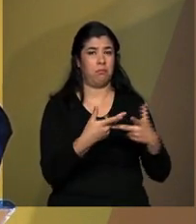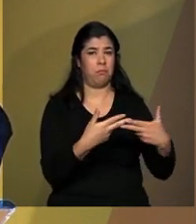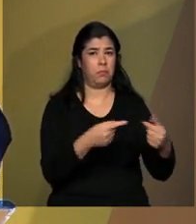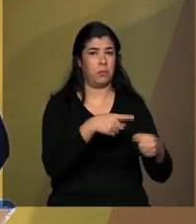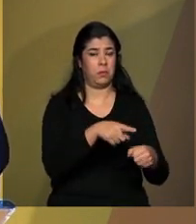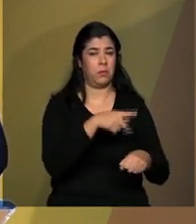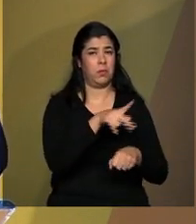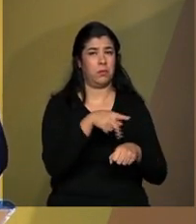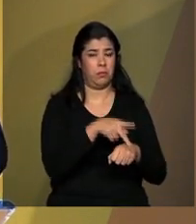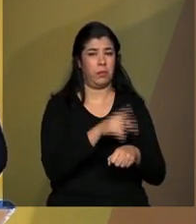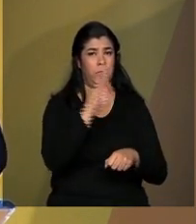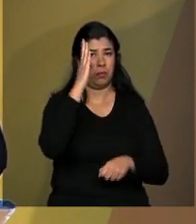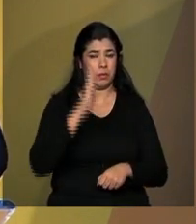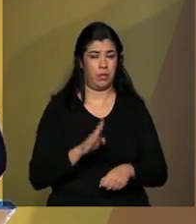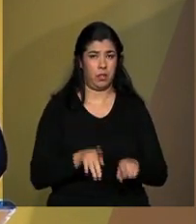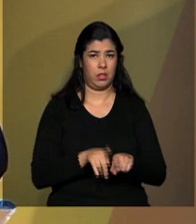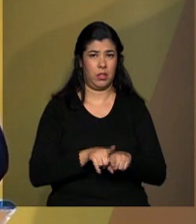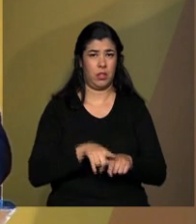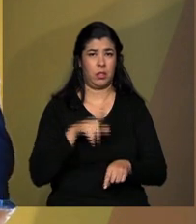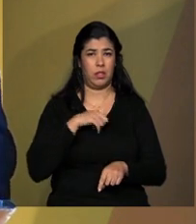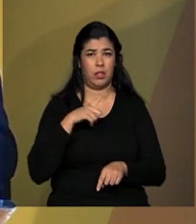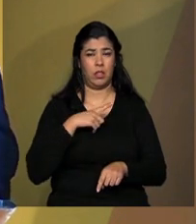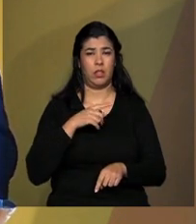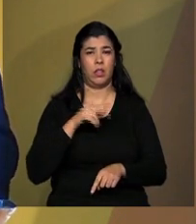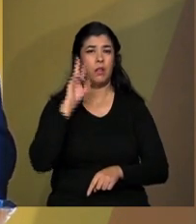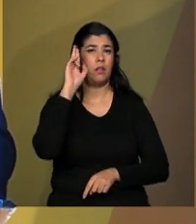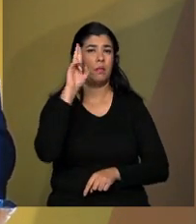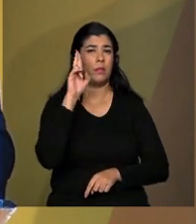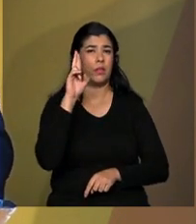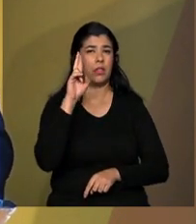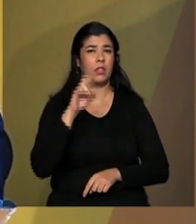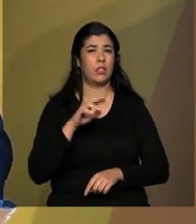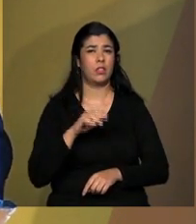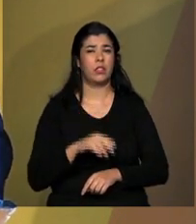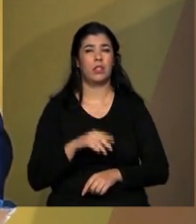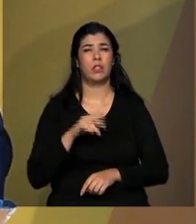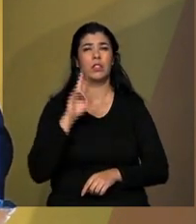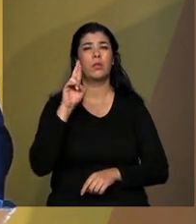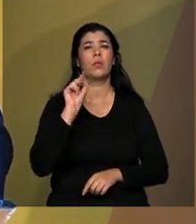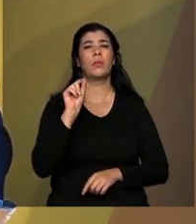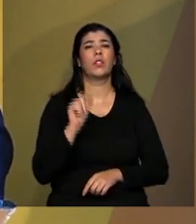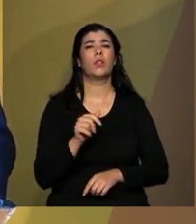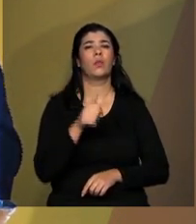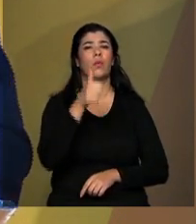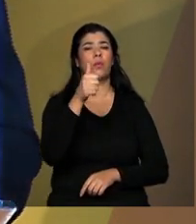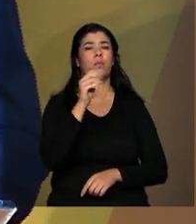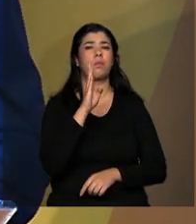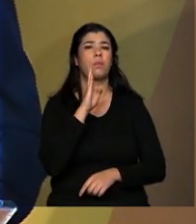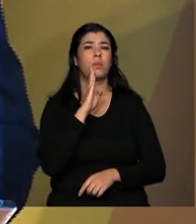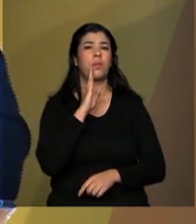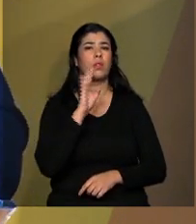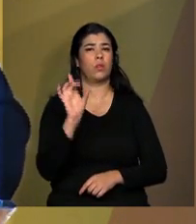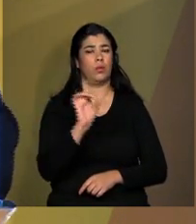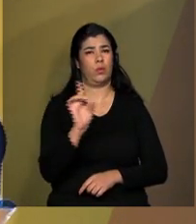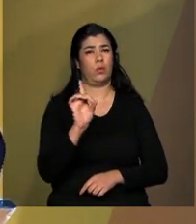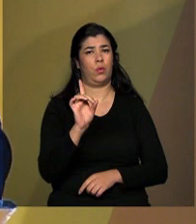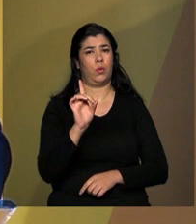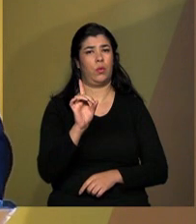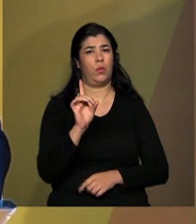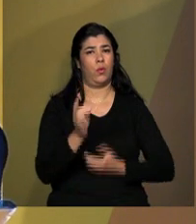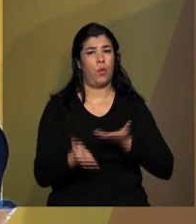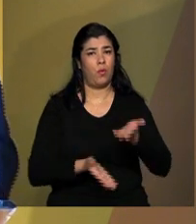mais de 11 investimentos foram anunciados, representando mais de 1 bilhão de dólares em investimentos